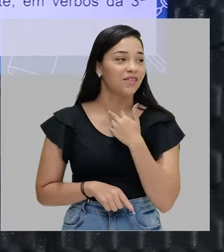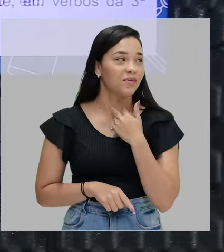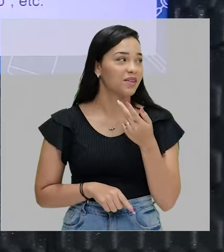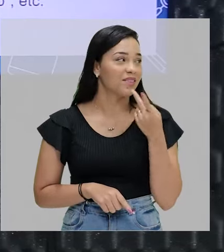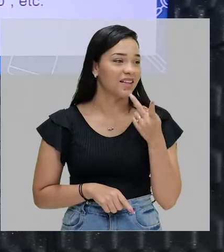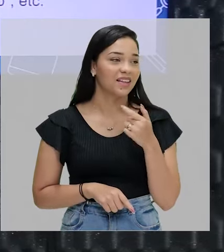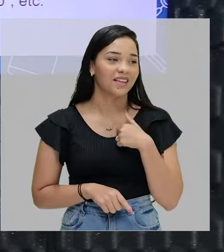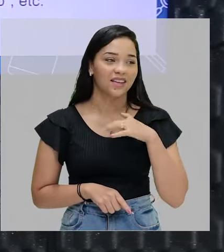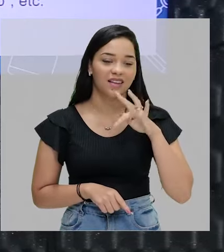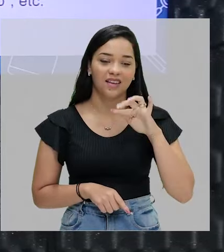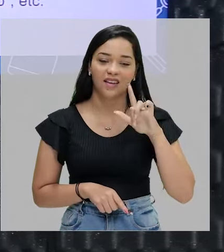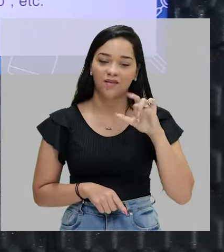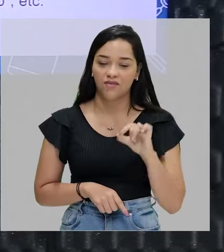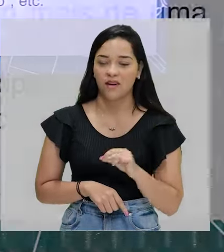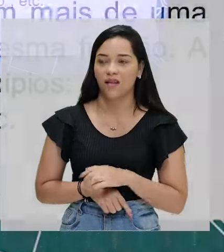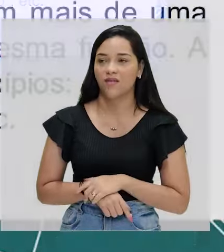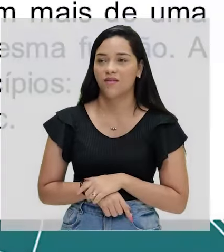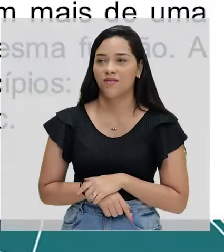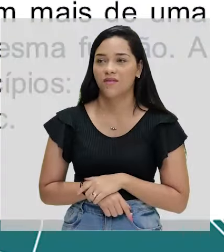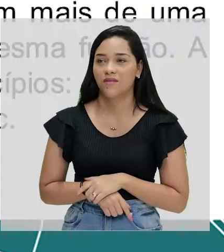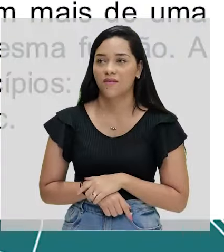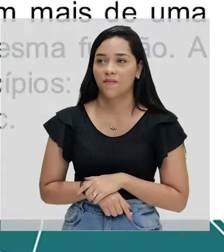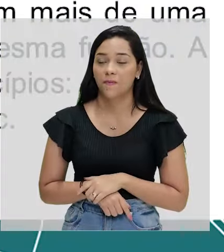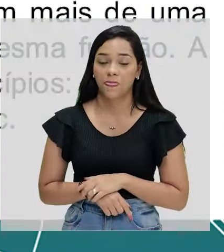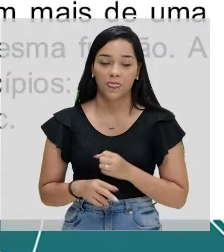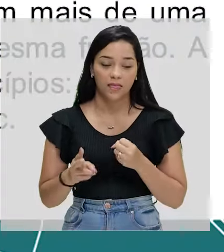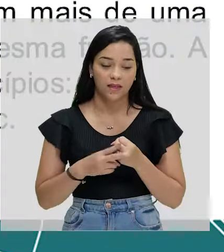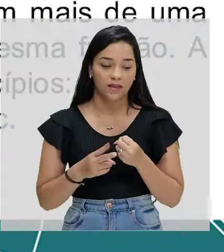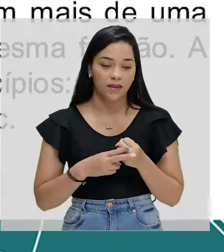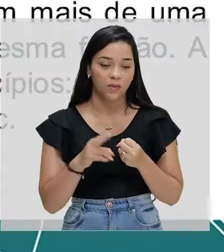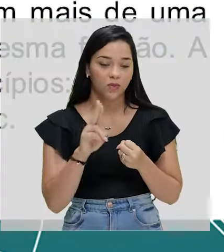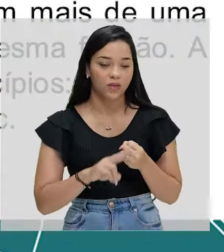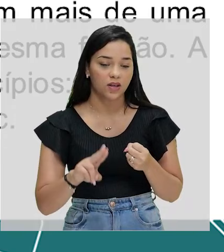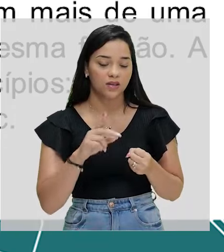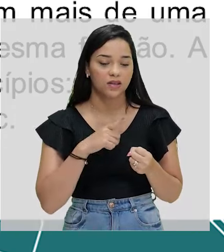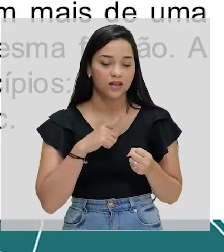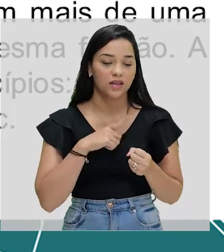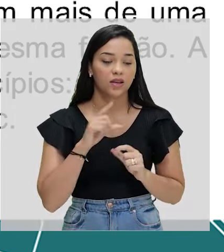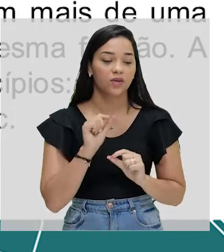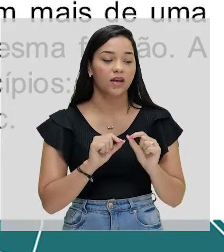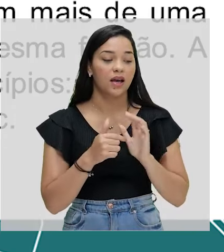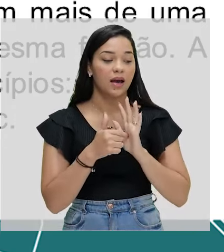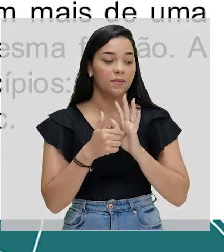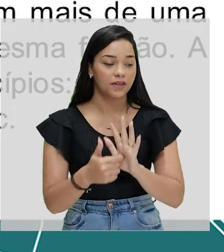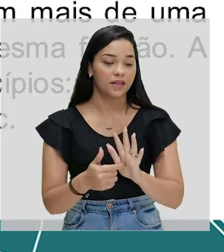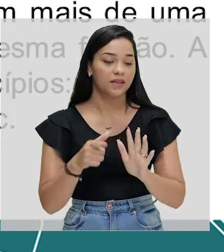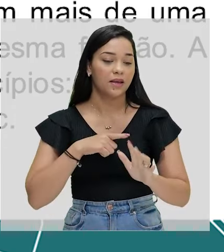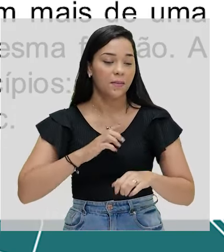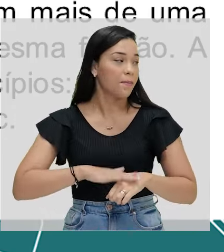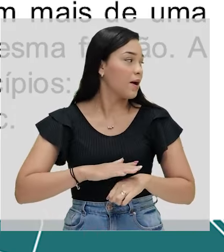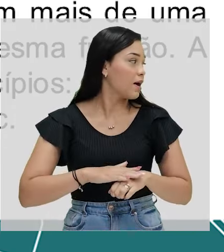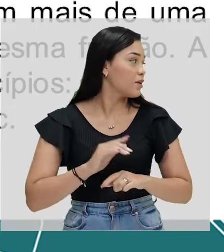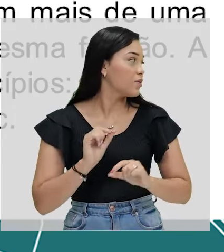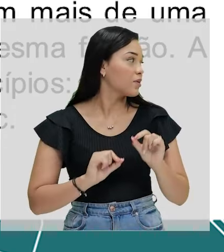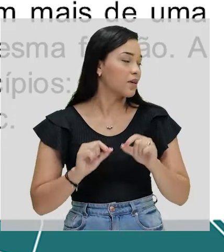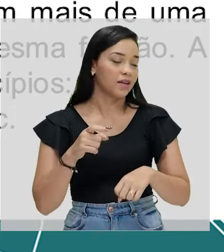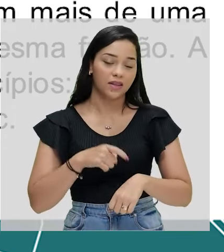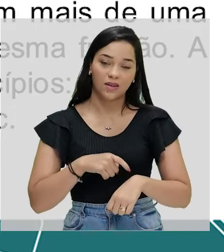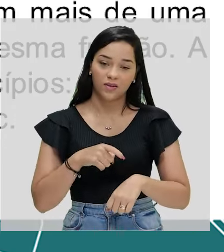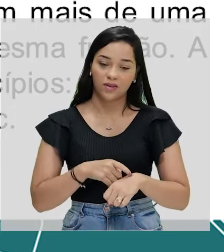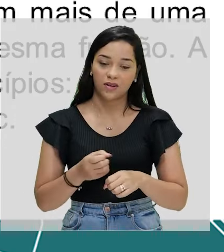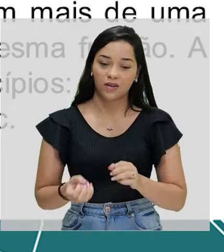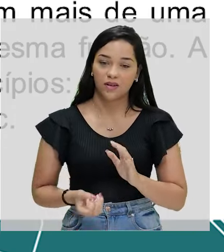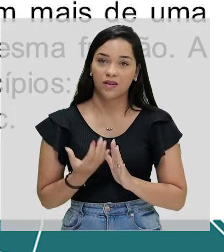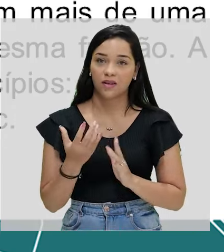que eu falo. Olha só, verbos abundantes são aqueles que apresentam mais de uma forma na hora de